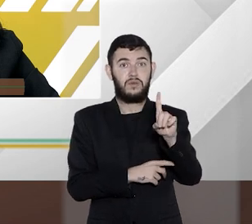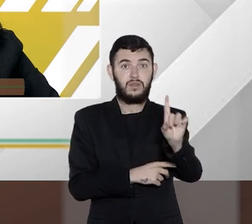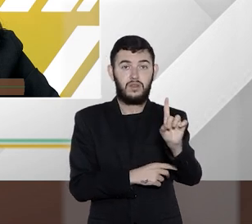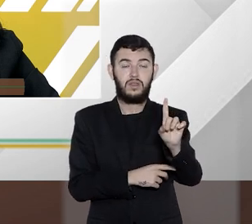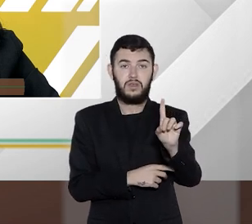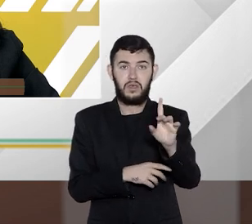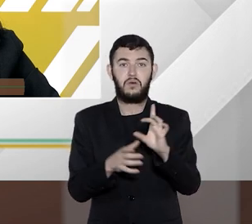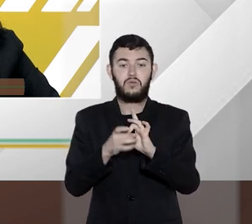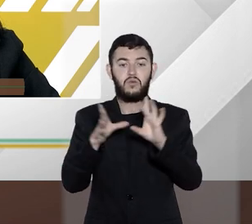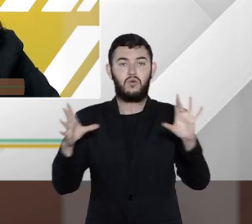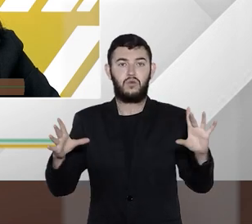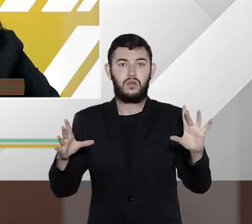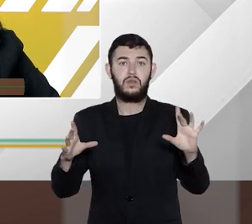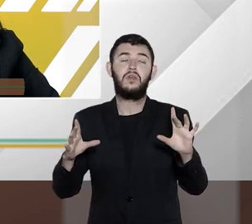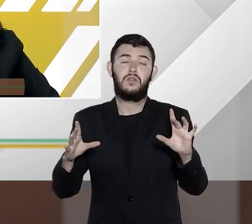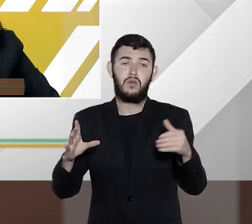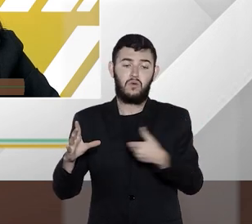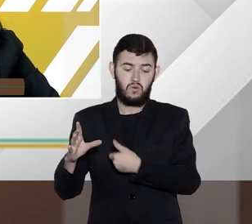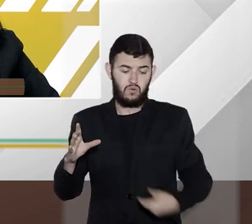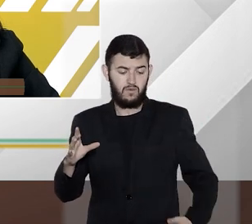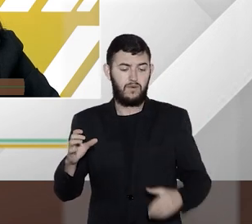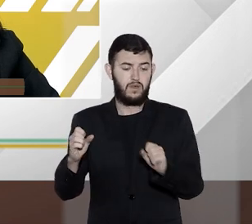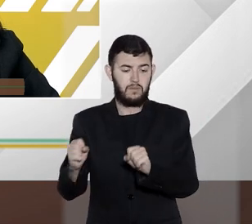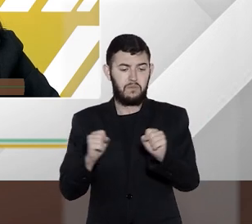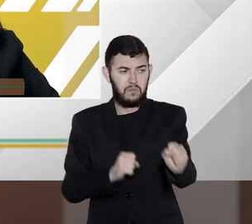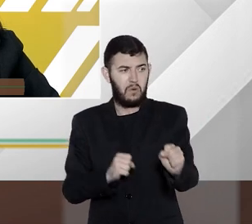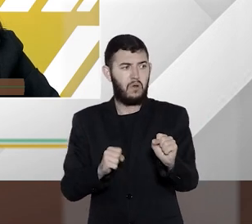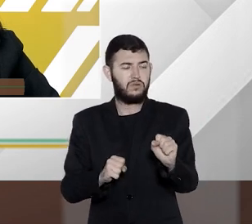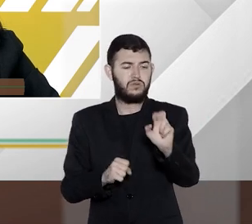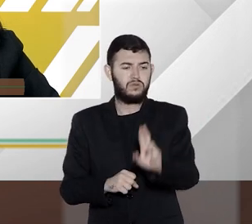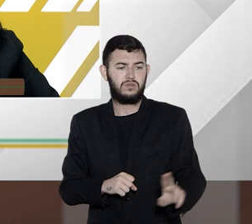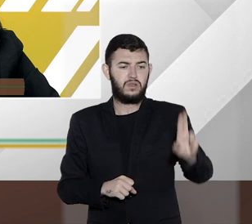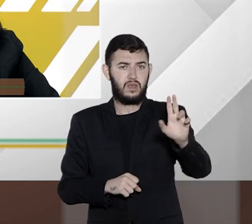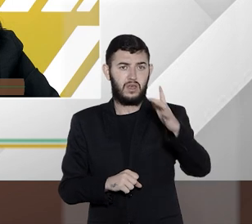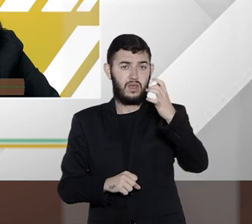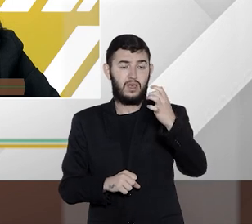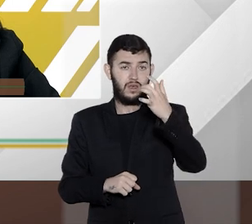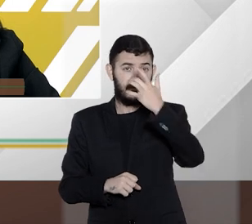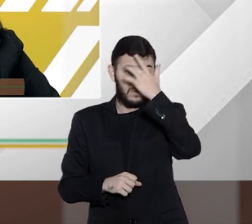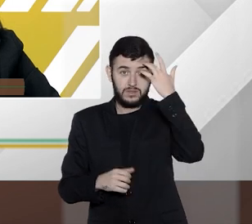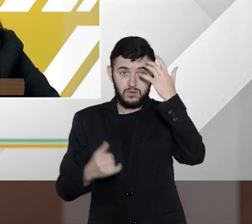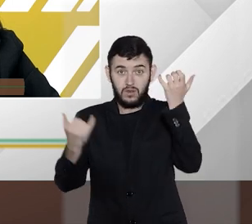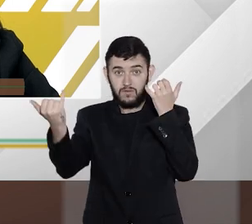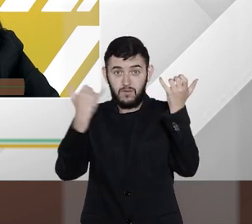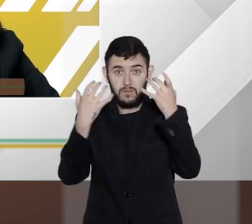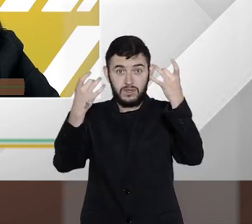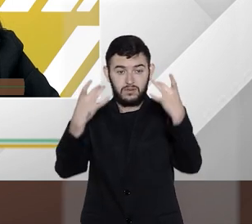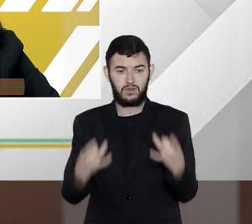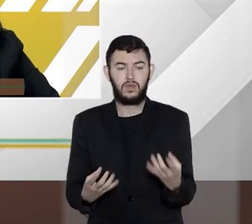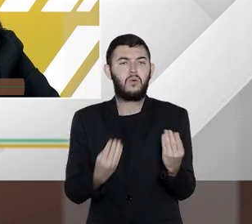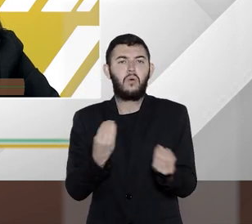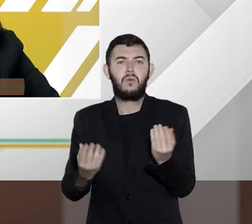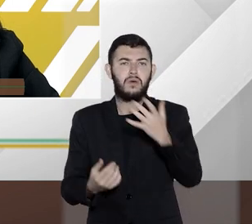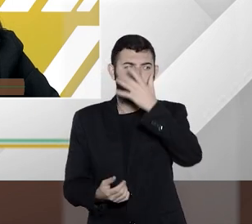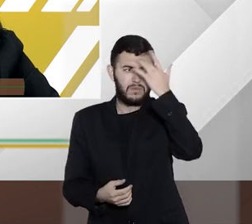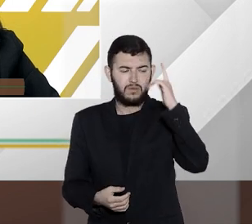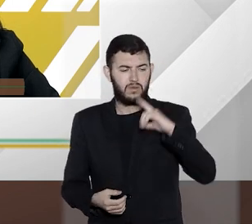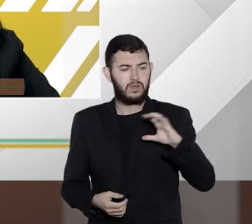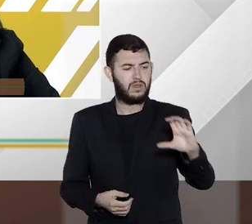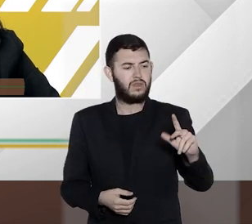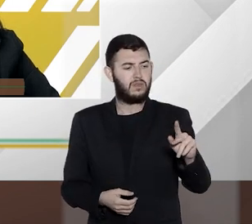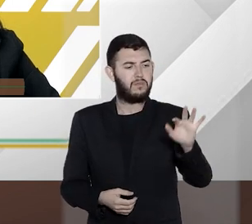pelo poder público. E, nesse aspecto, como ficam as pessoas físicas e jurídicas? Como elas poderiam controlar a